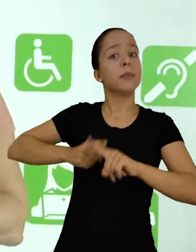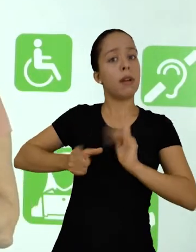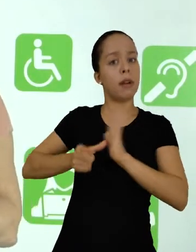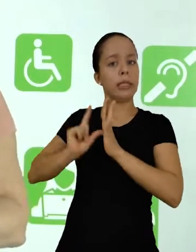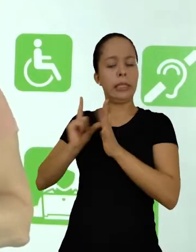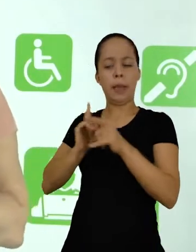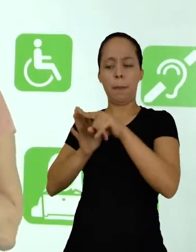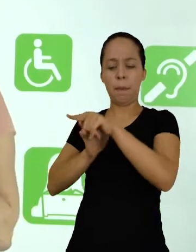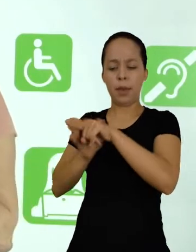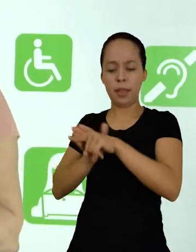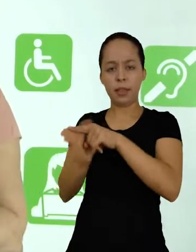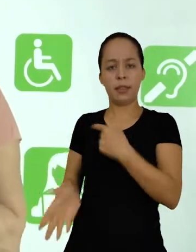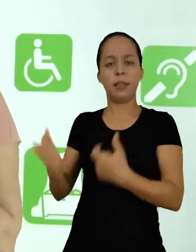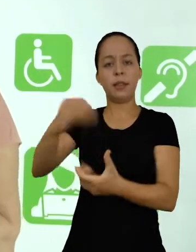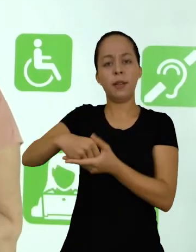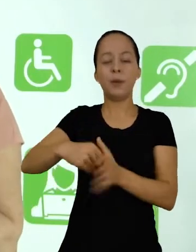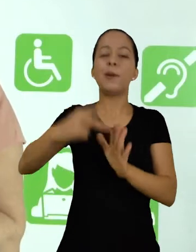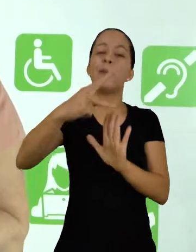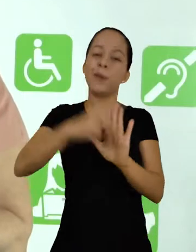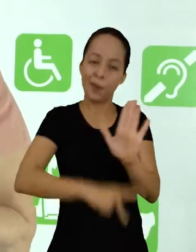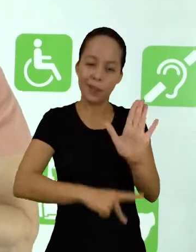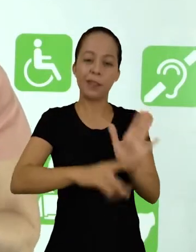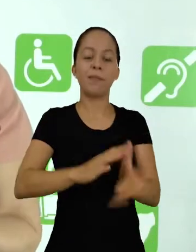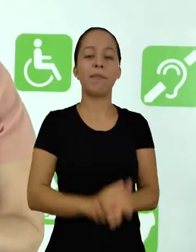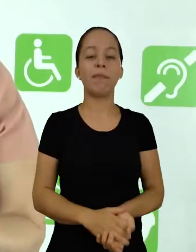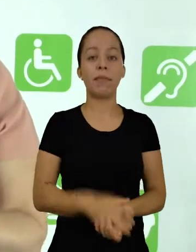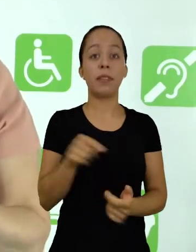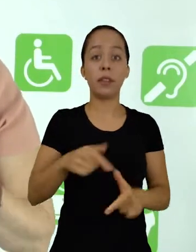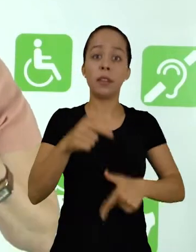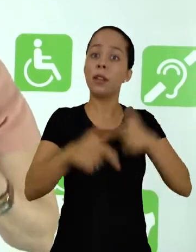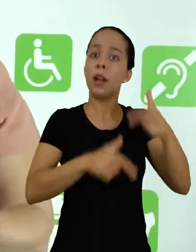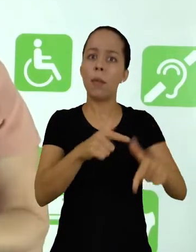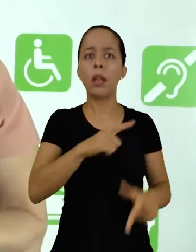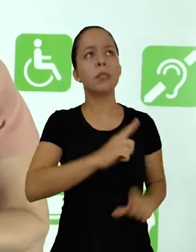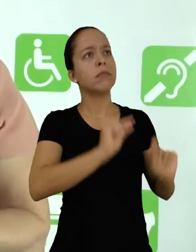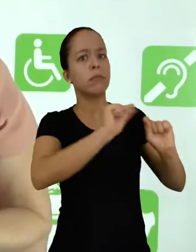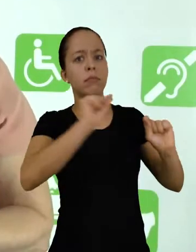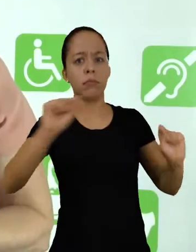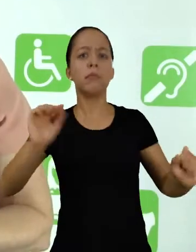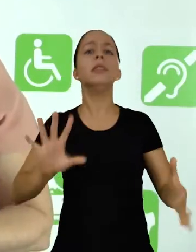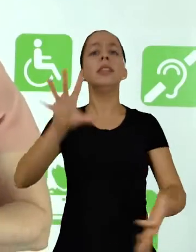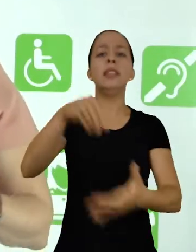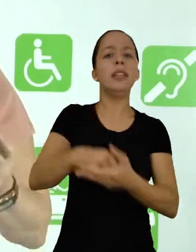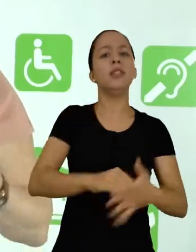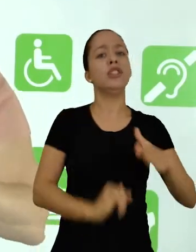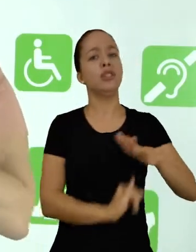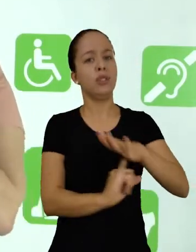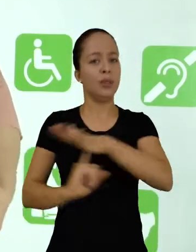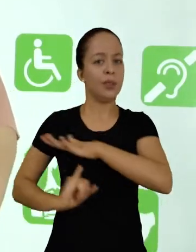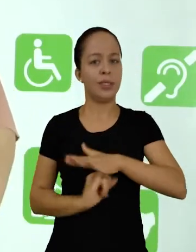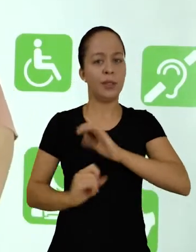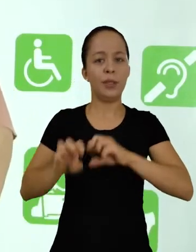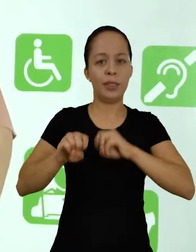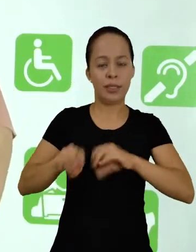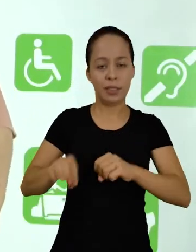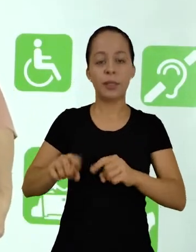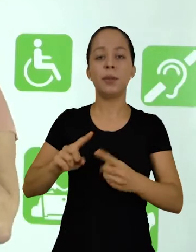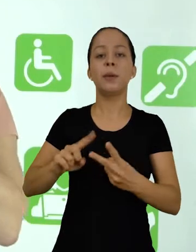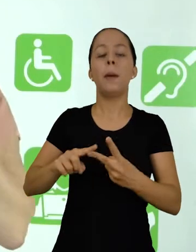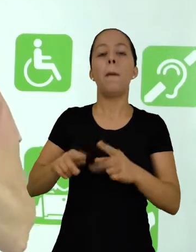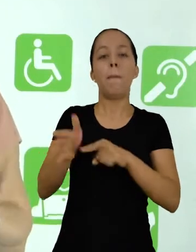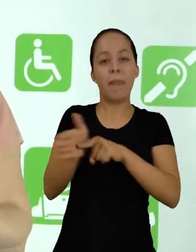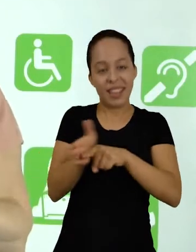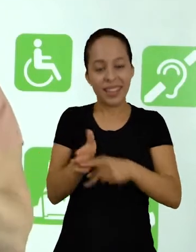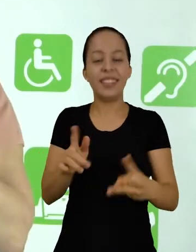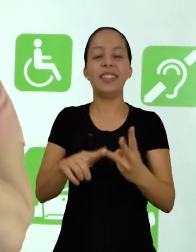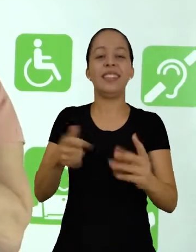fruto de pesquisas de projetos. É uma atividade cada vez mais presente nas instituições de ensino,